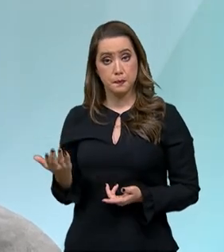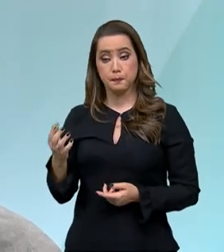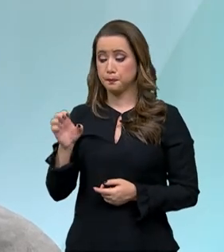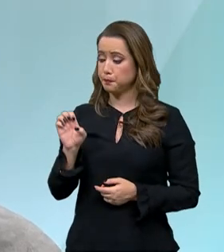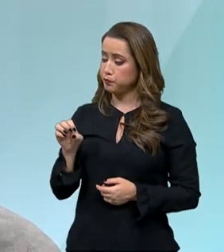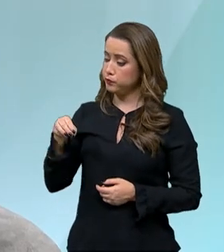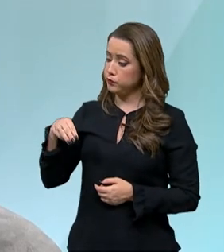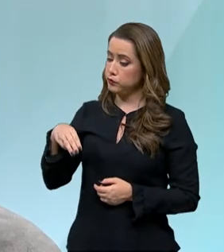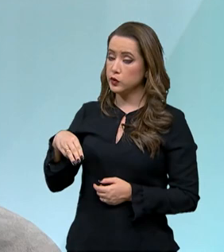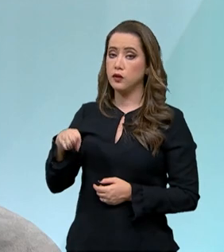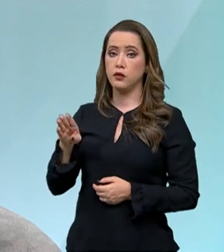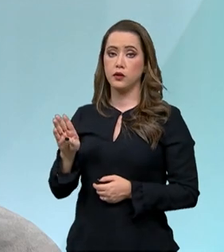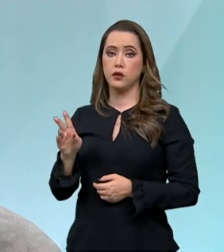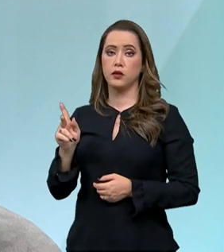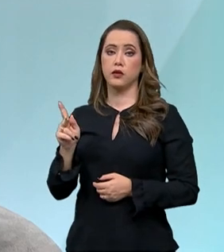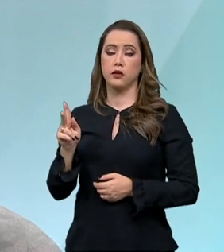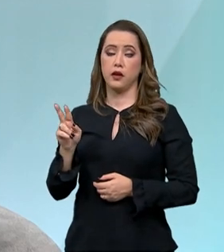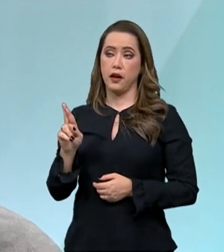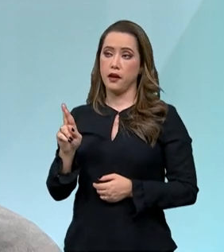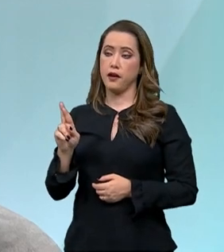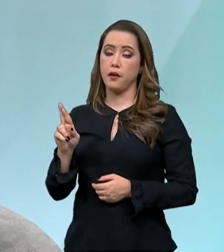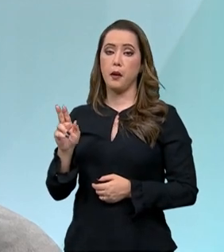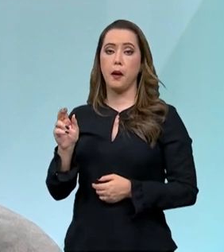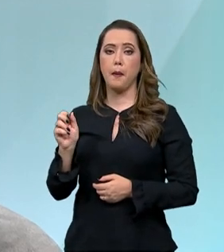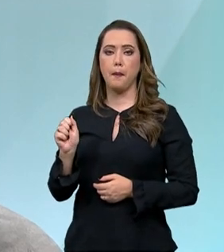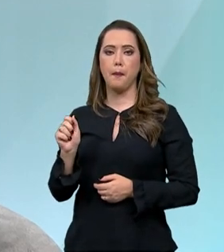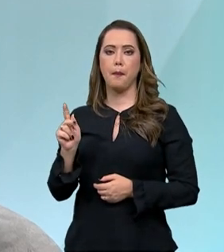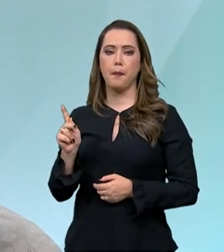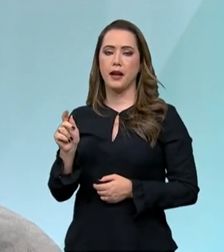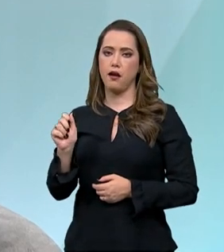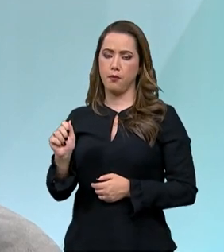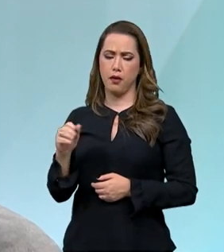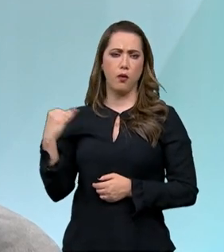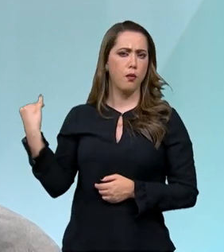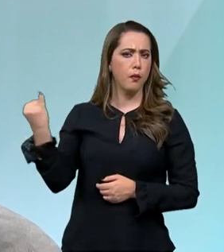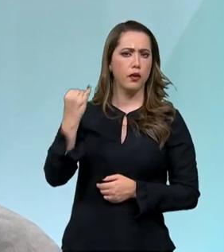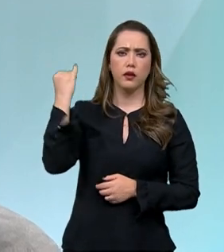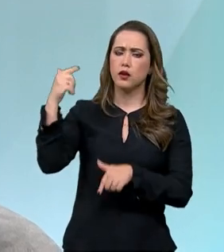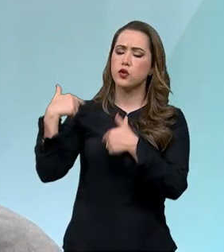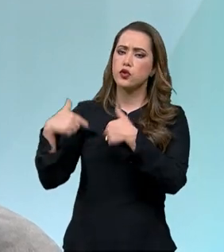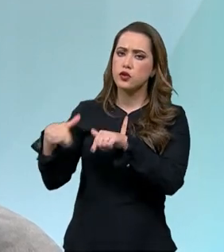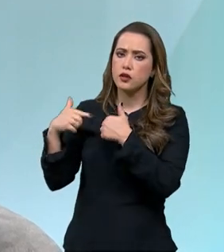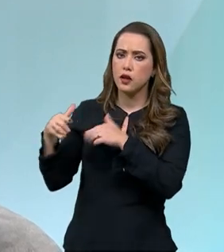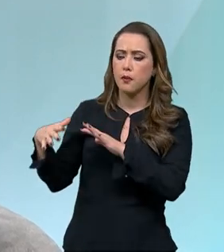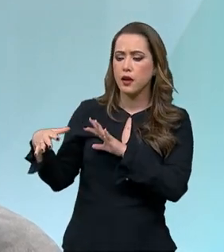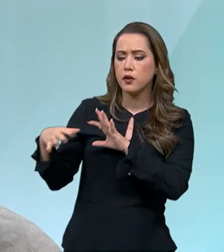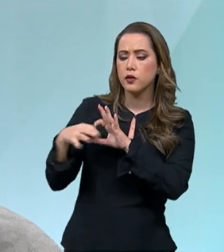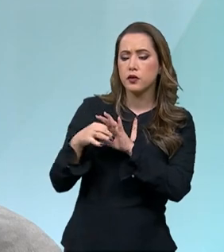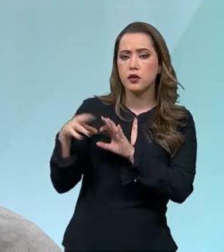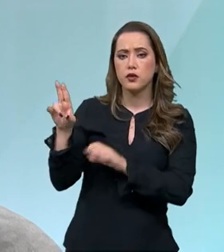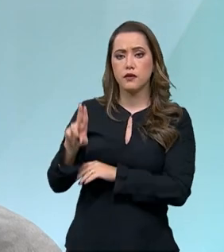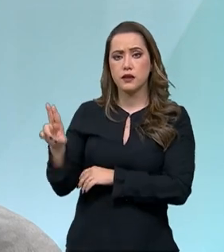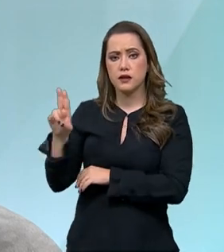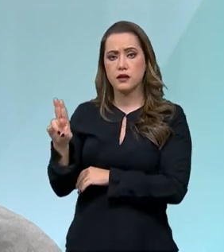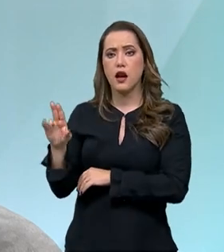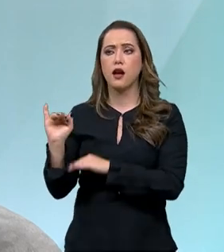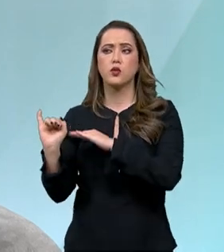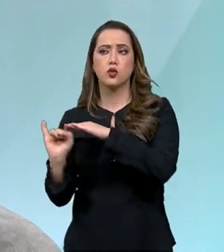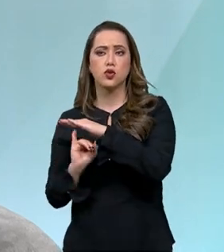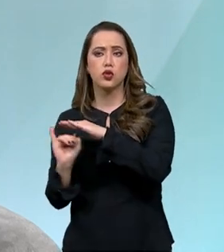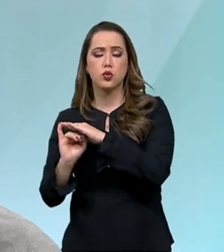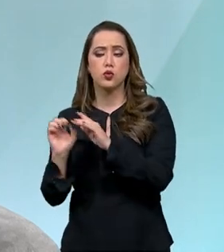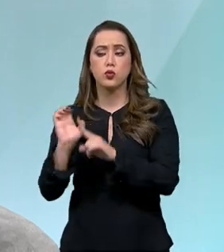importante ao longo dessas últimas cinco décadas no Brasil. Junto com os nossos parceiros, as universidades, os institutos estaduais,